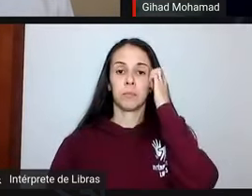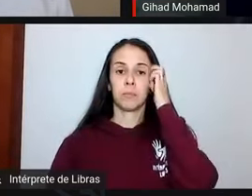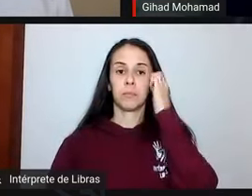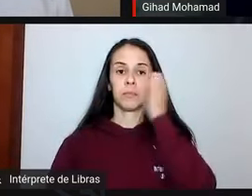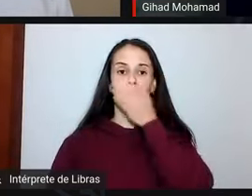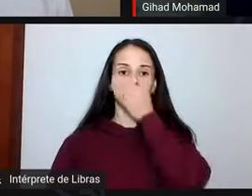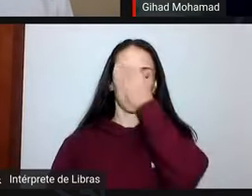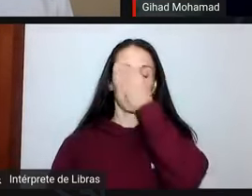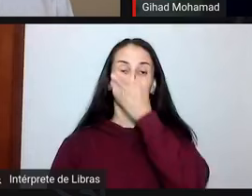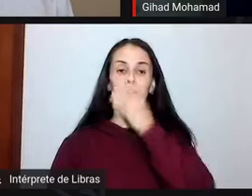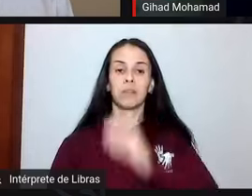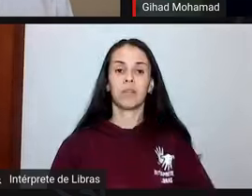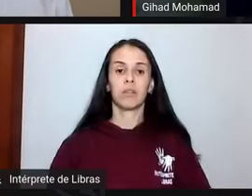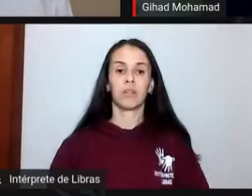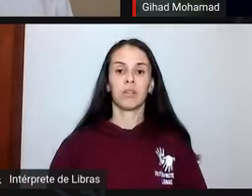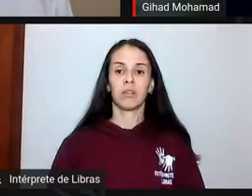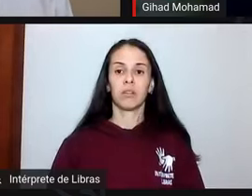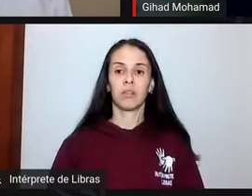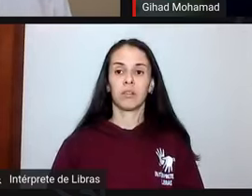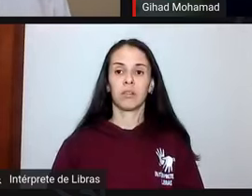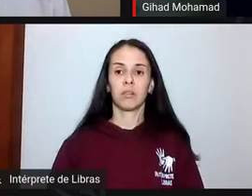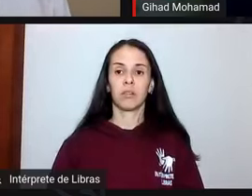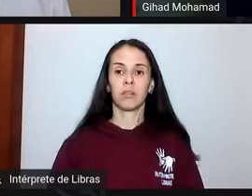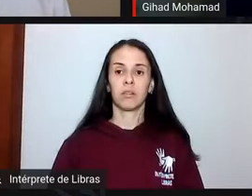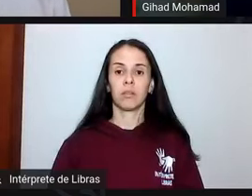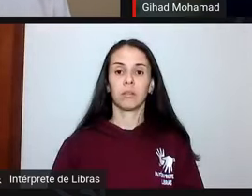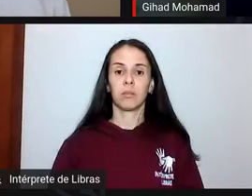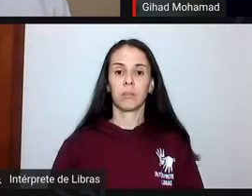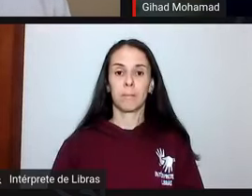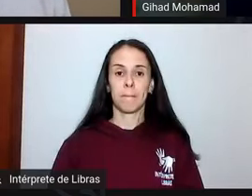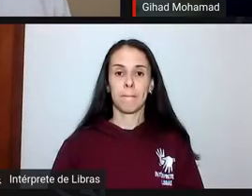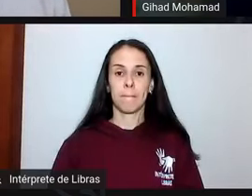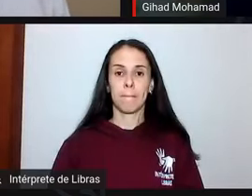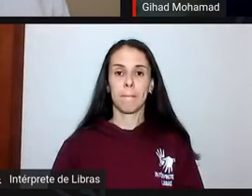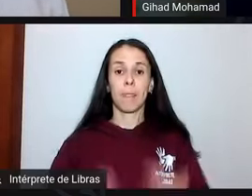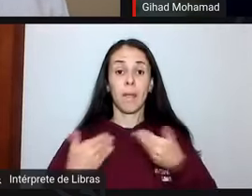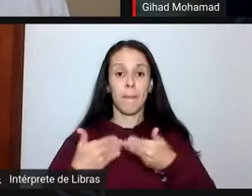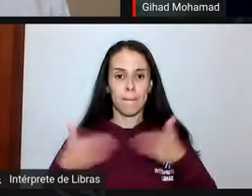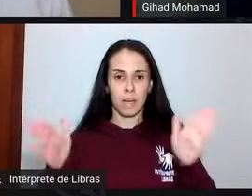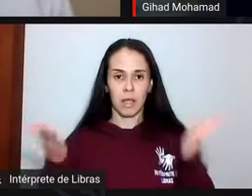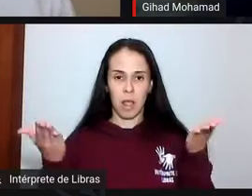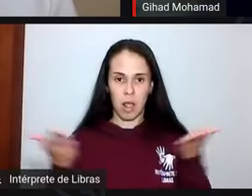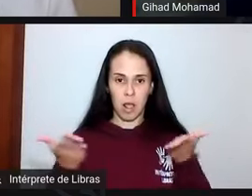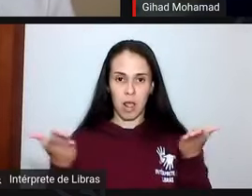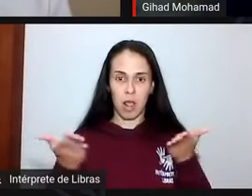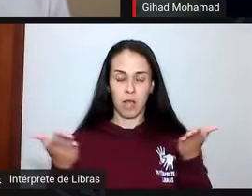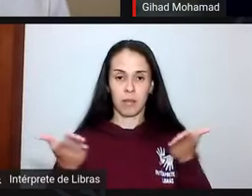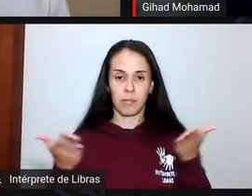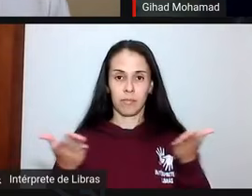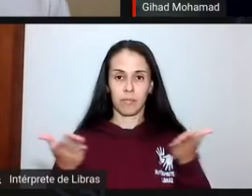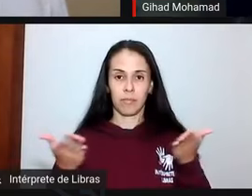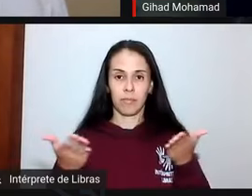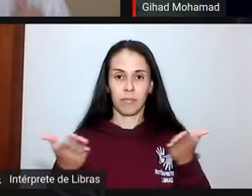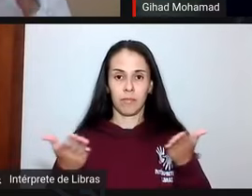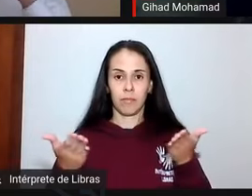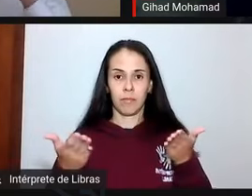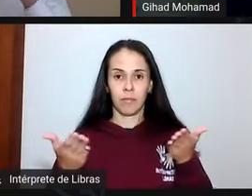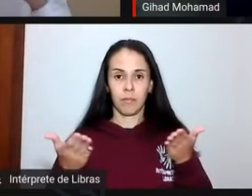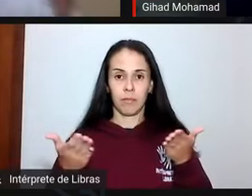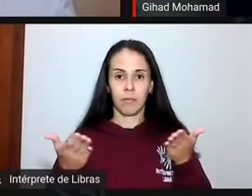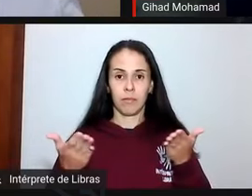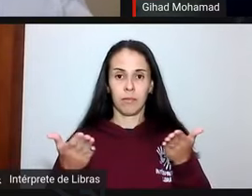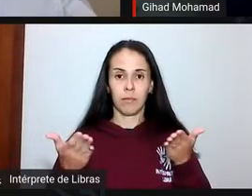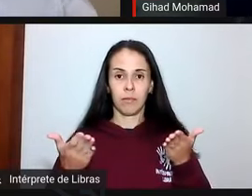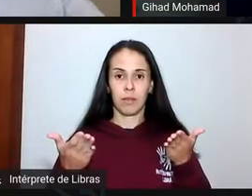Ainda não vi, professor, aqui. Nós vamos abrir o espaço agora para as